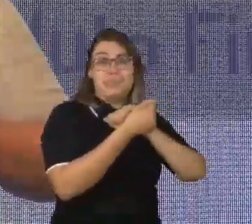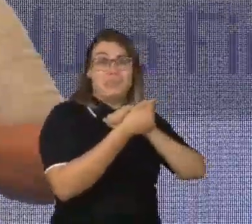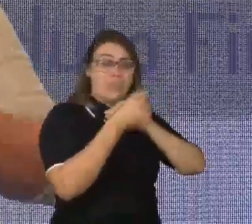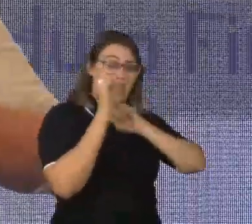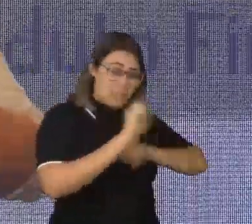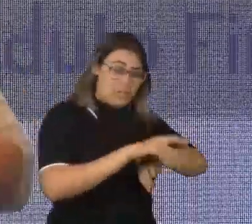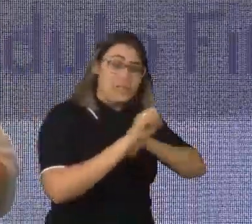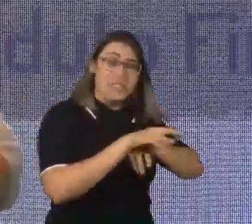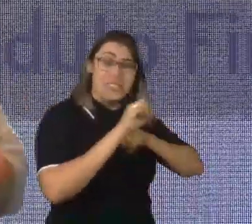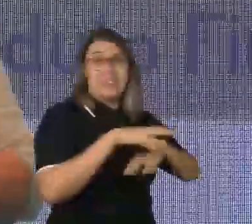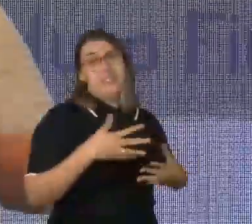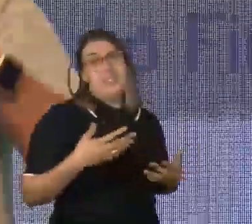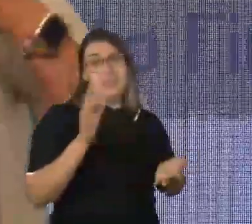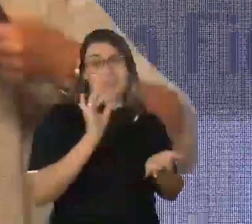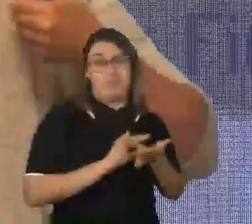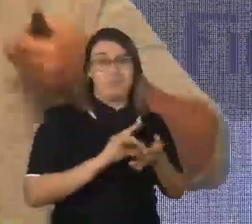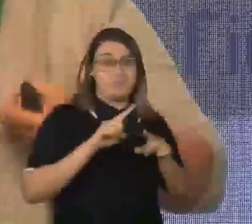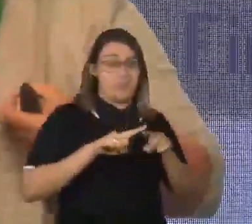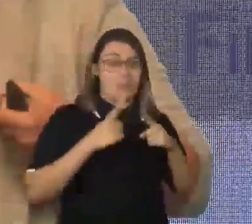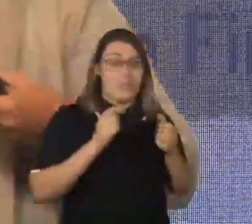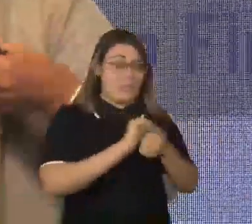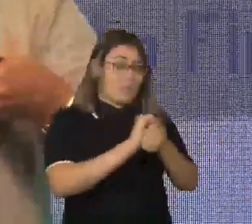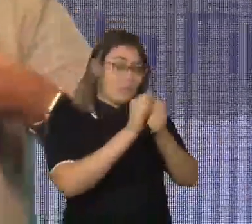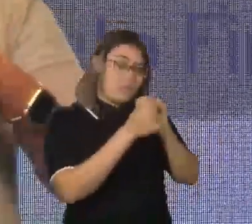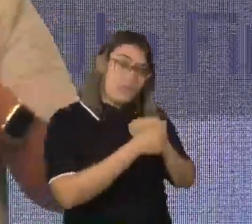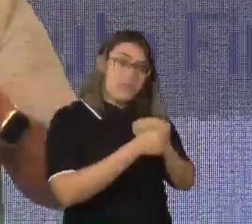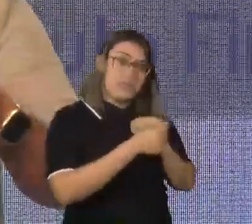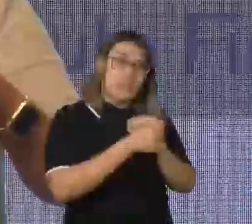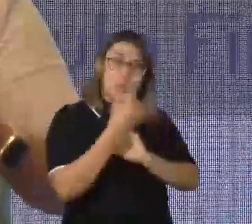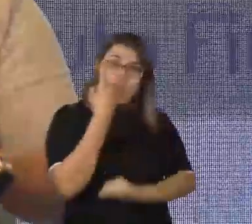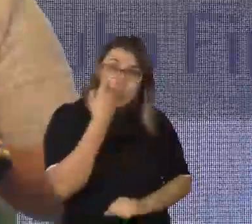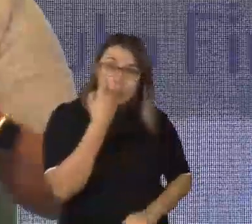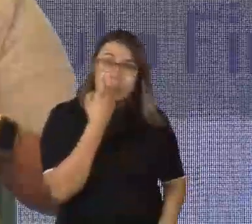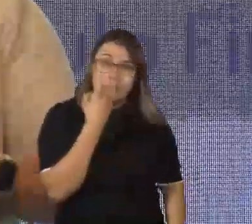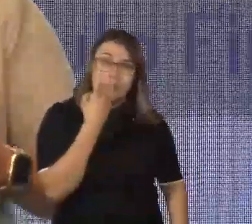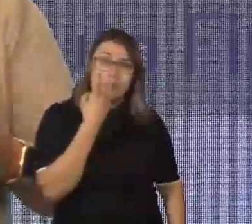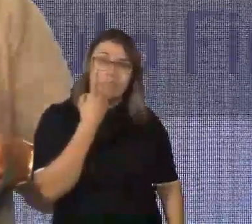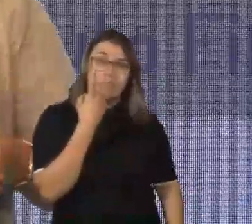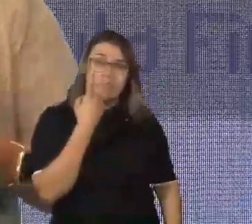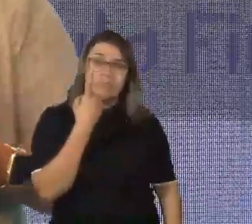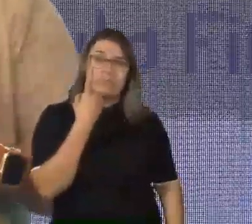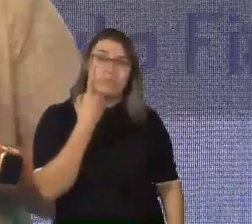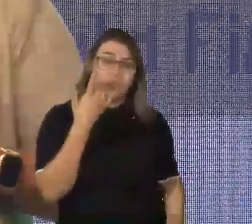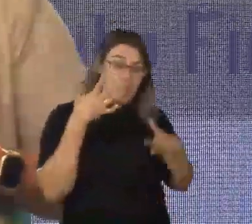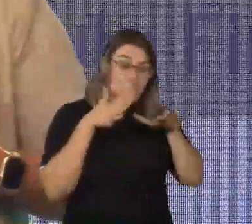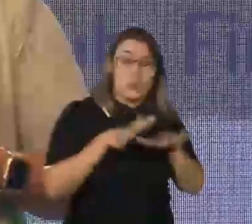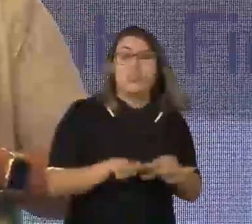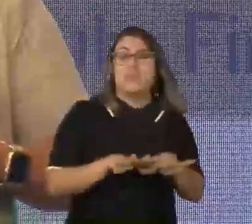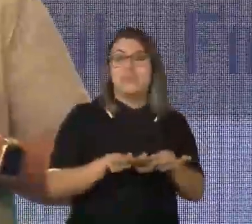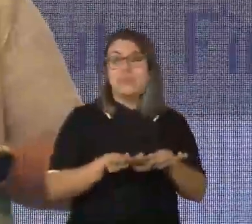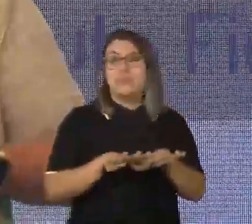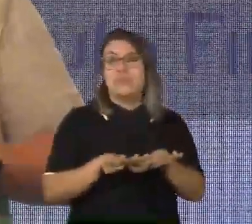E a adaptação, modificação dentro de uma necessidade na política de educação inclusiva no ambiente